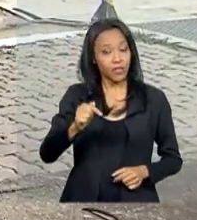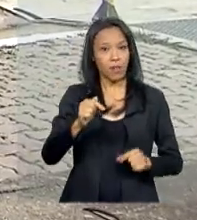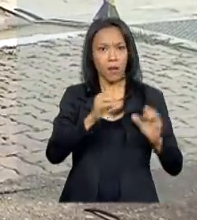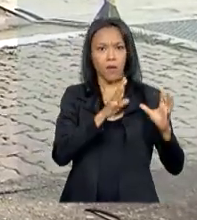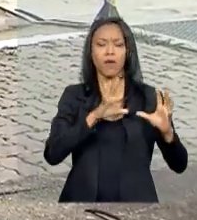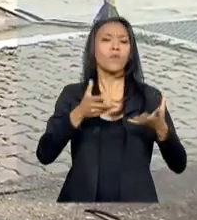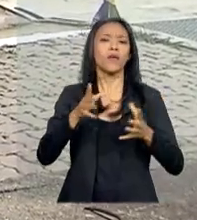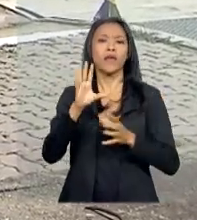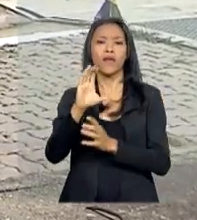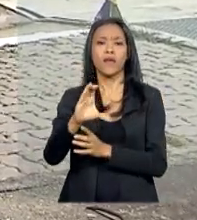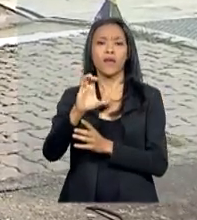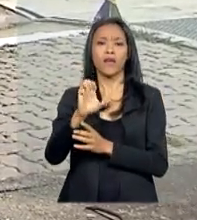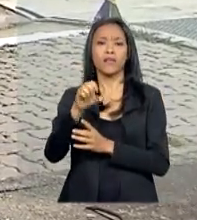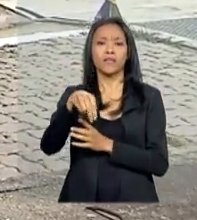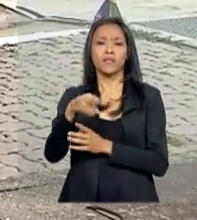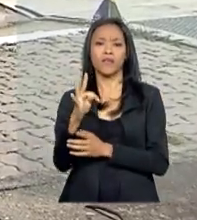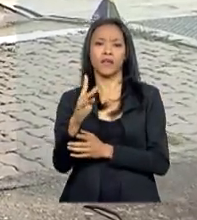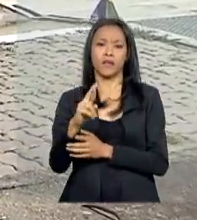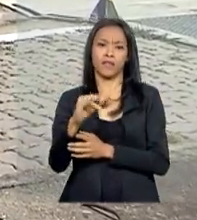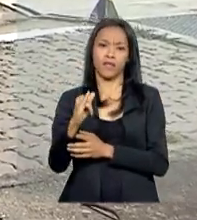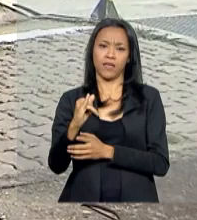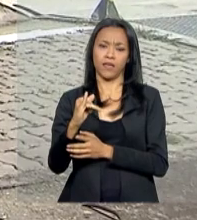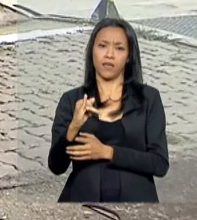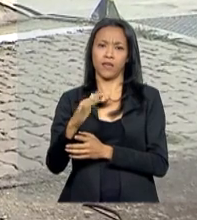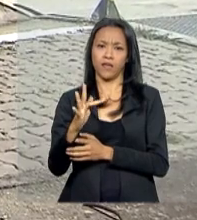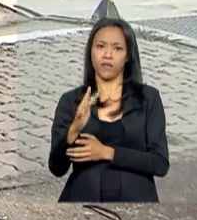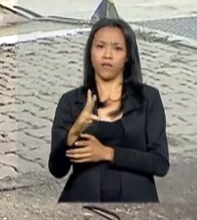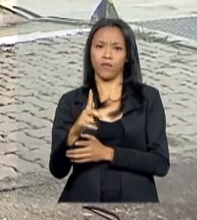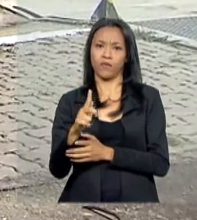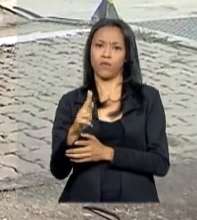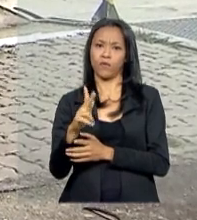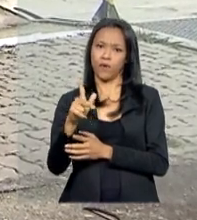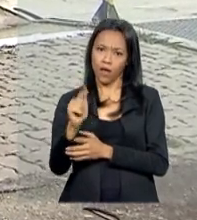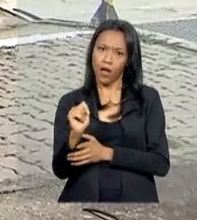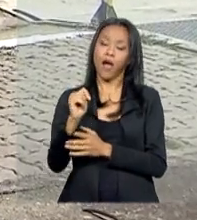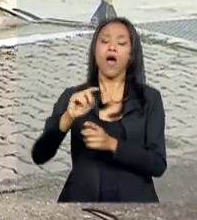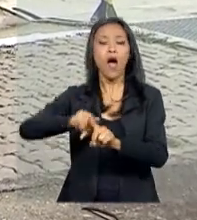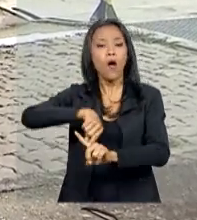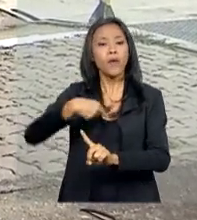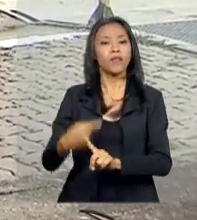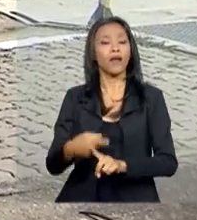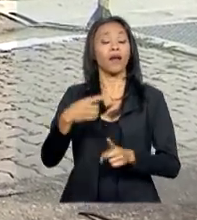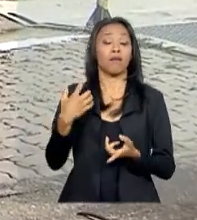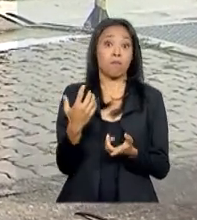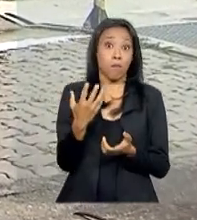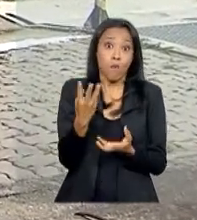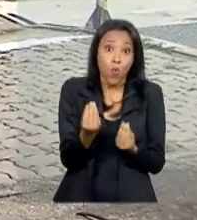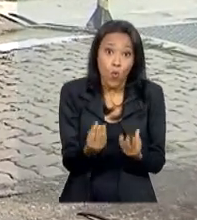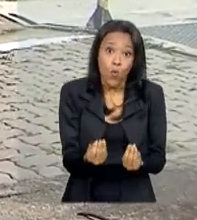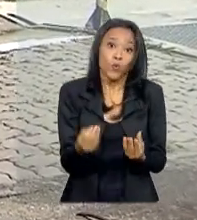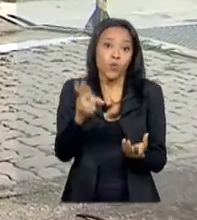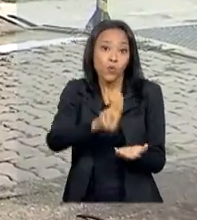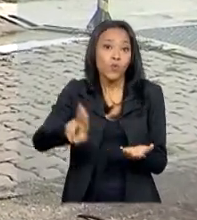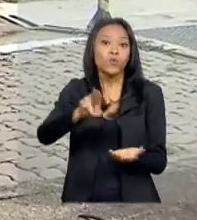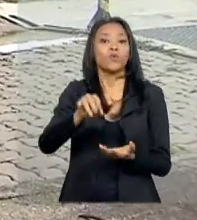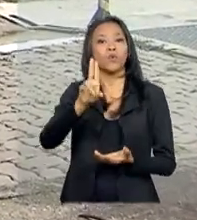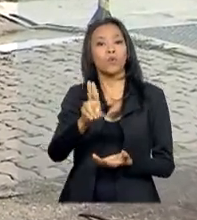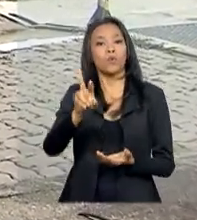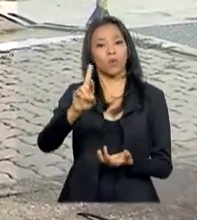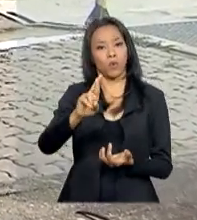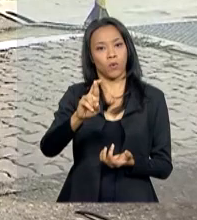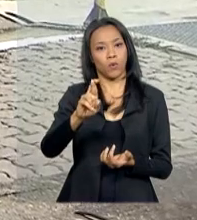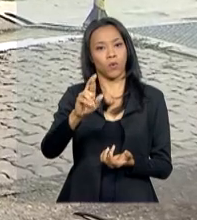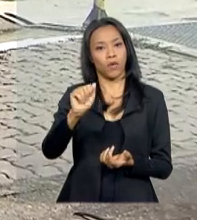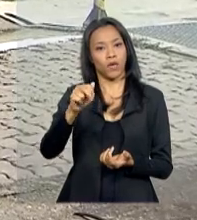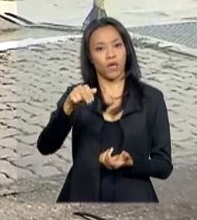ultracentrífugas vai permitir com que o Brasil aumente em 25% a produção de urânio enriquecido e forneça o